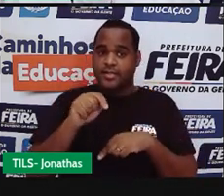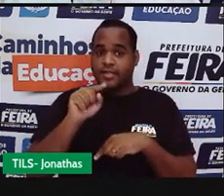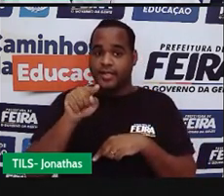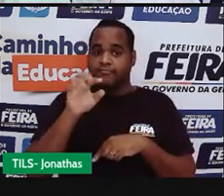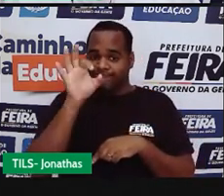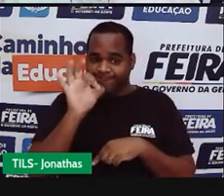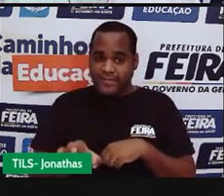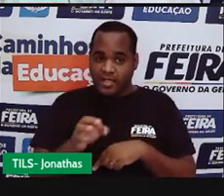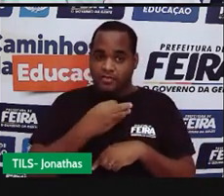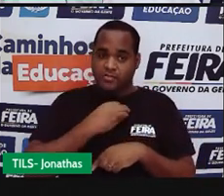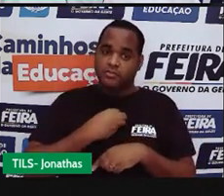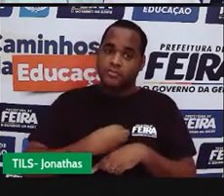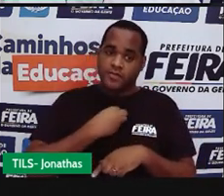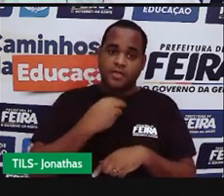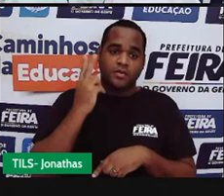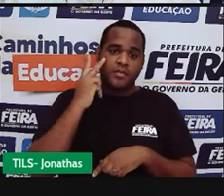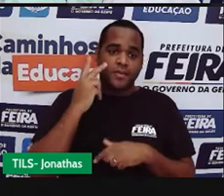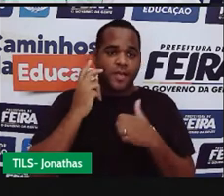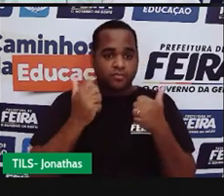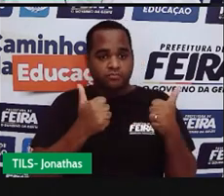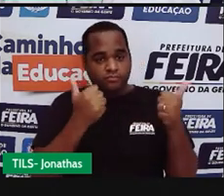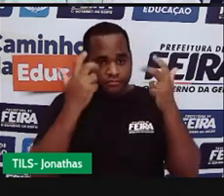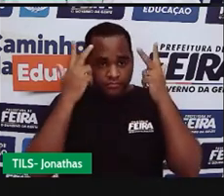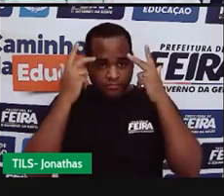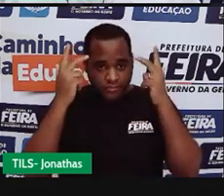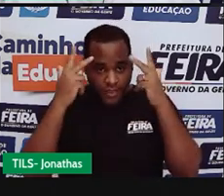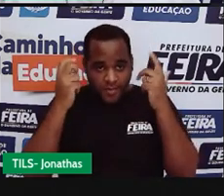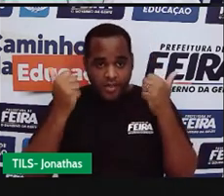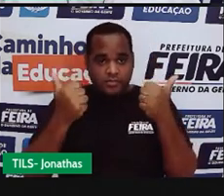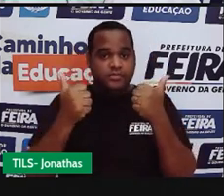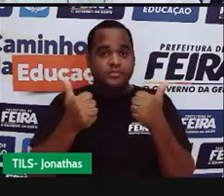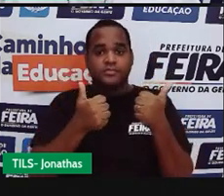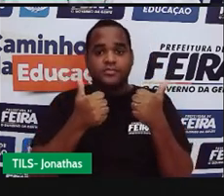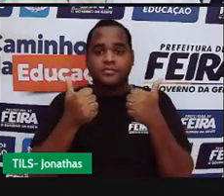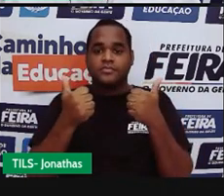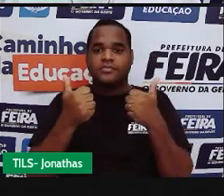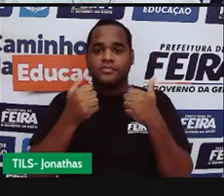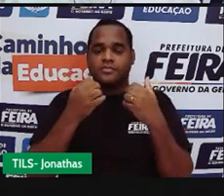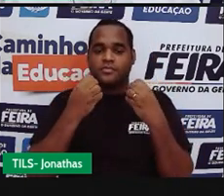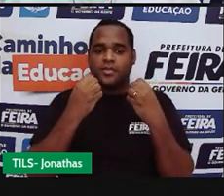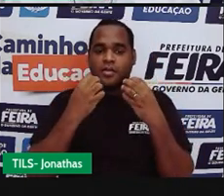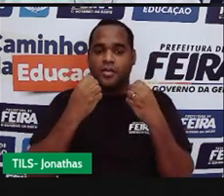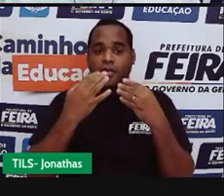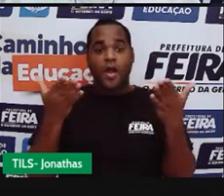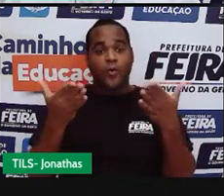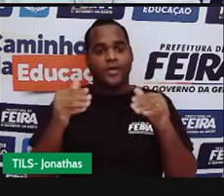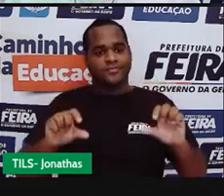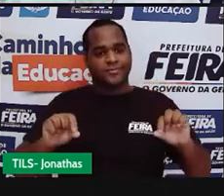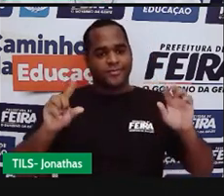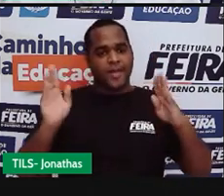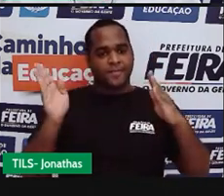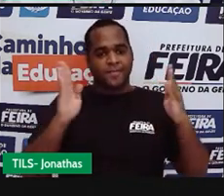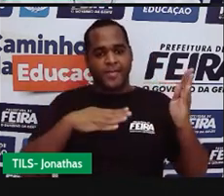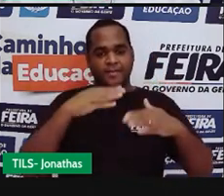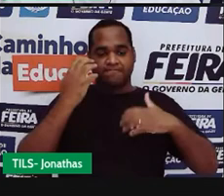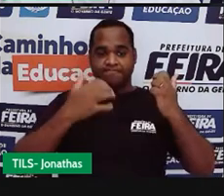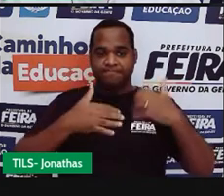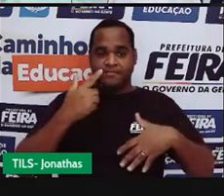Belezinha? Tranquilo? Bom, vou retirar essa tela